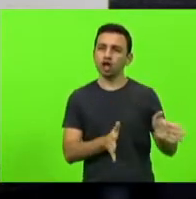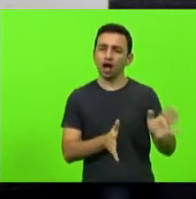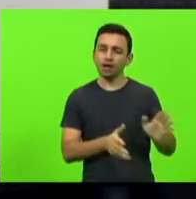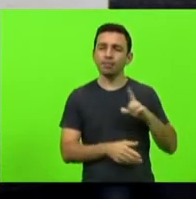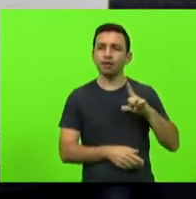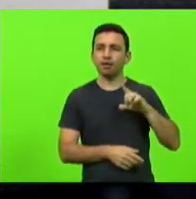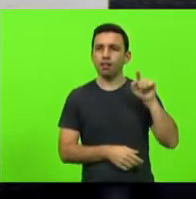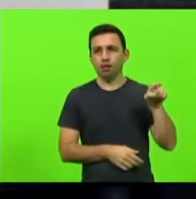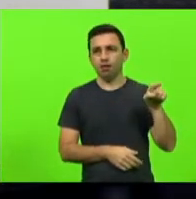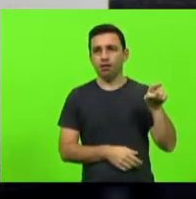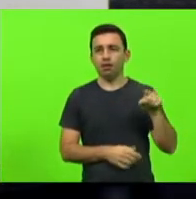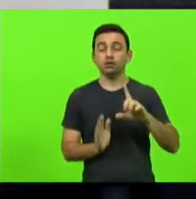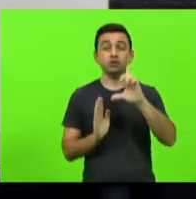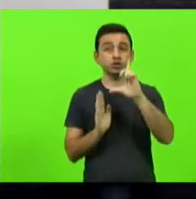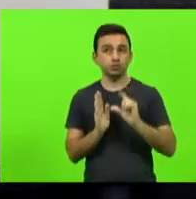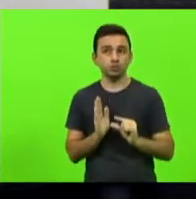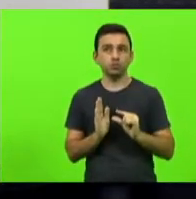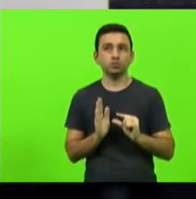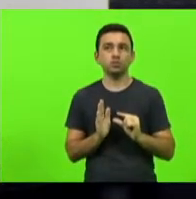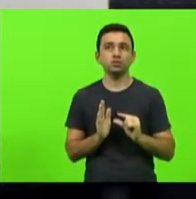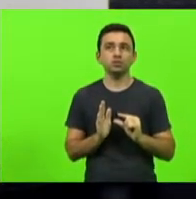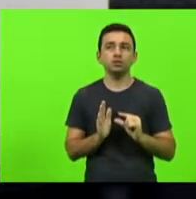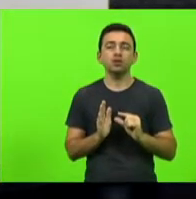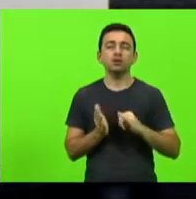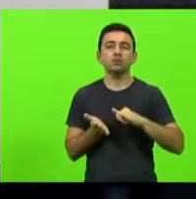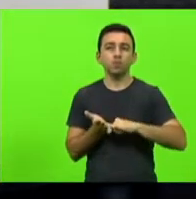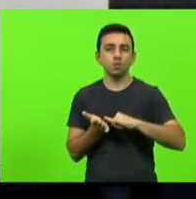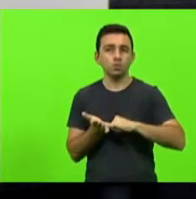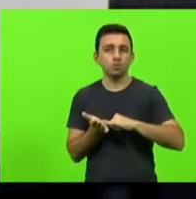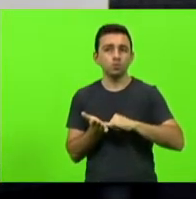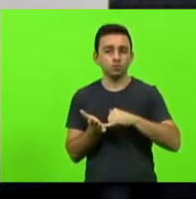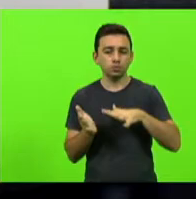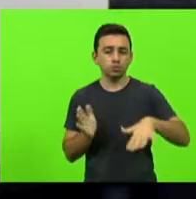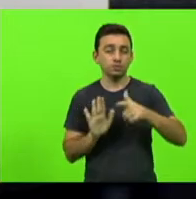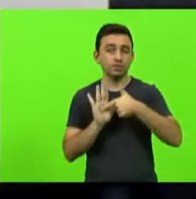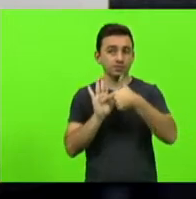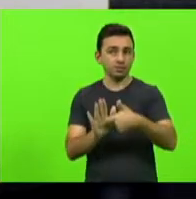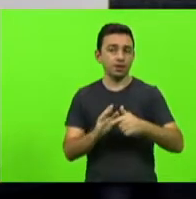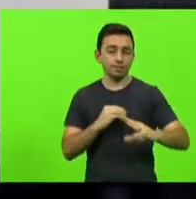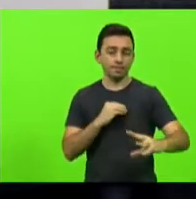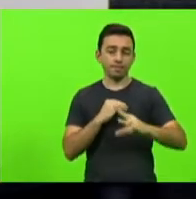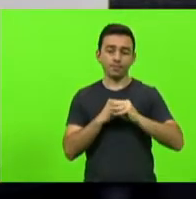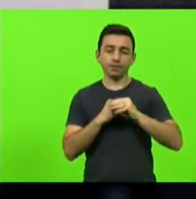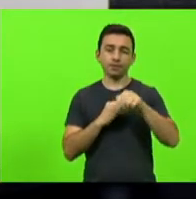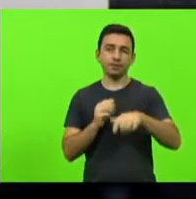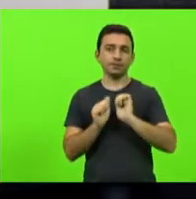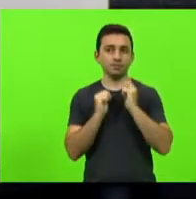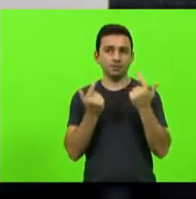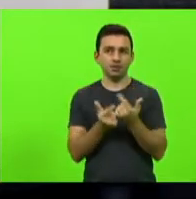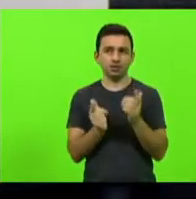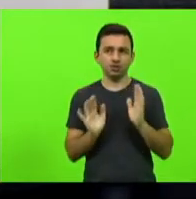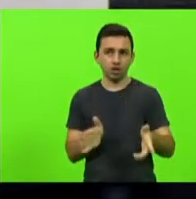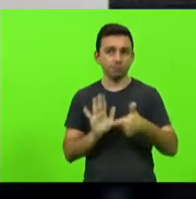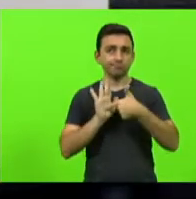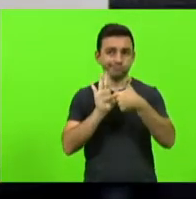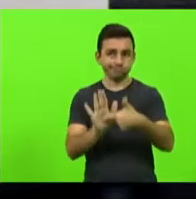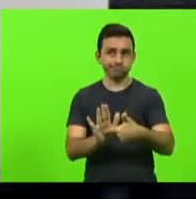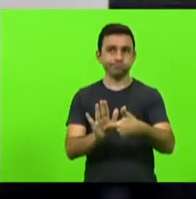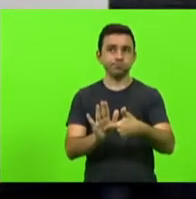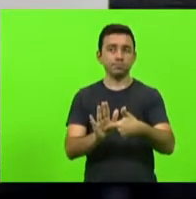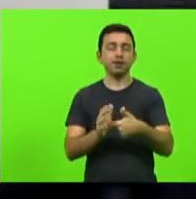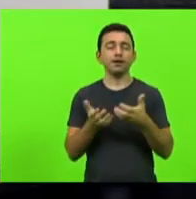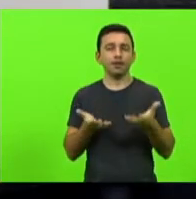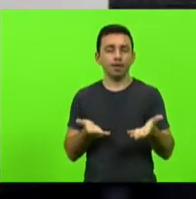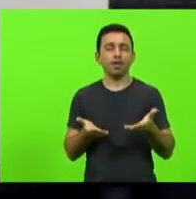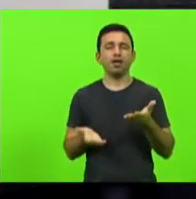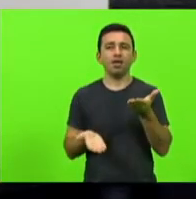redução da carga tributária apresentada por emenda aqui na Assembleia Legislativa, que equilibra, ou